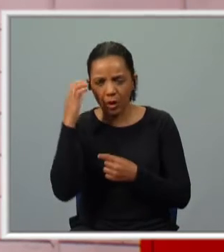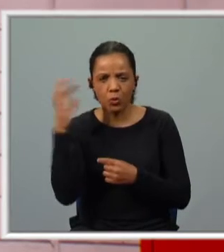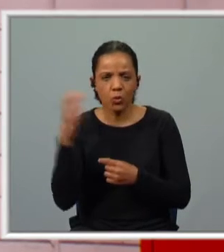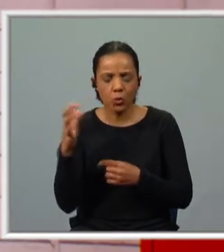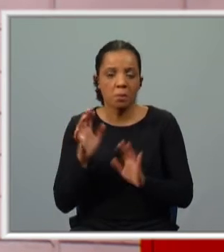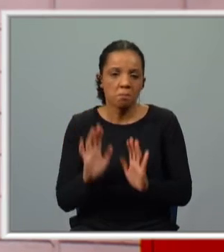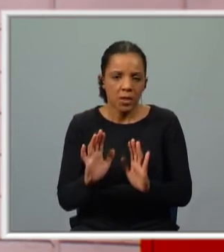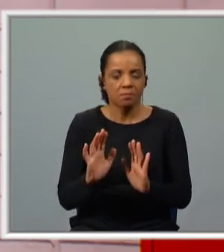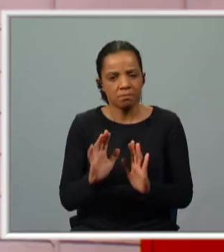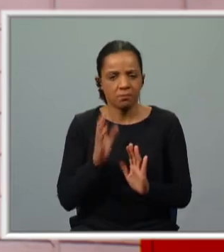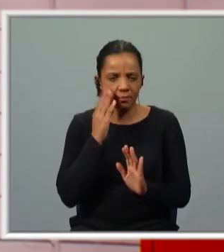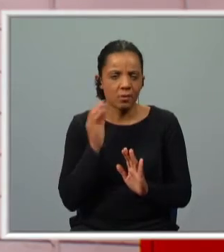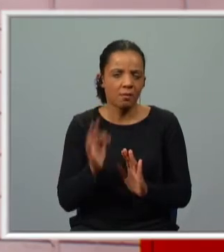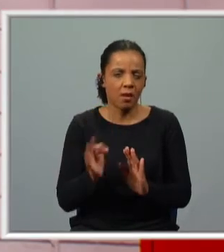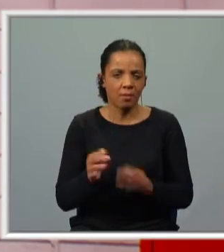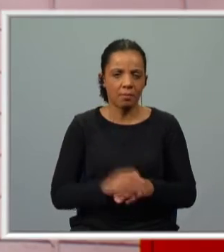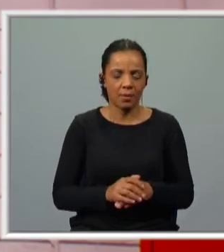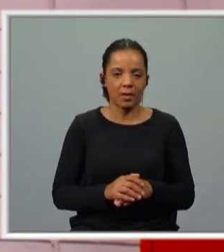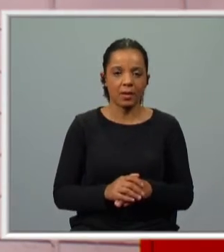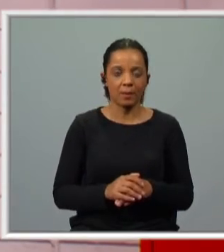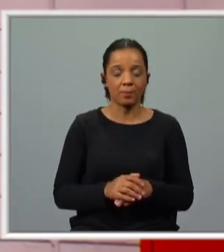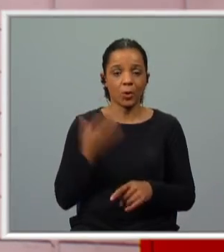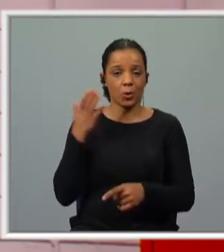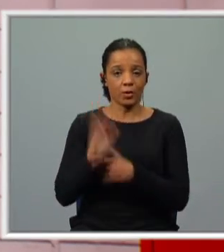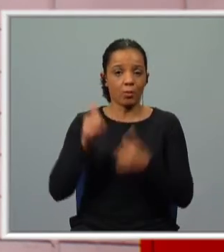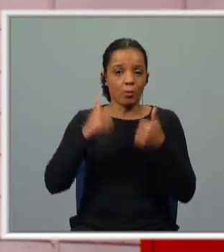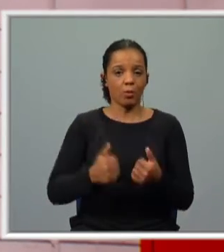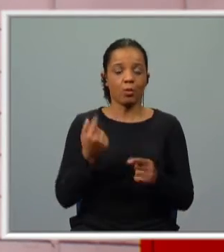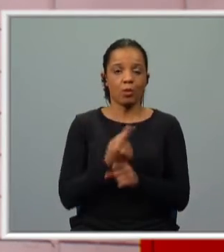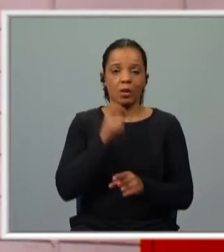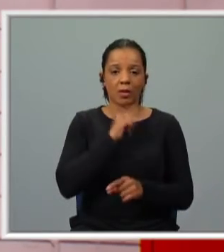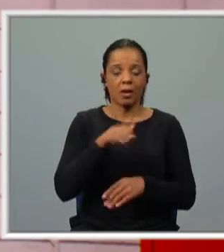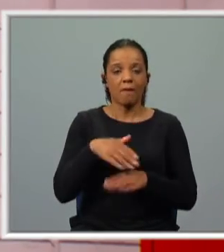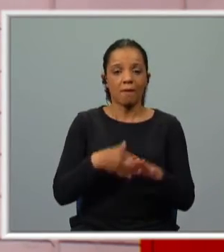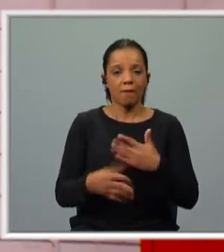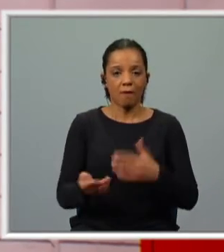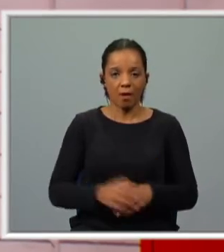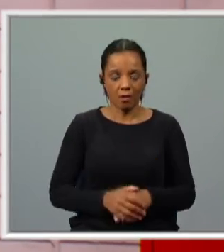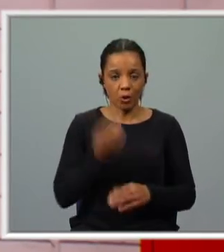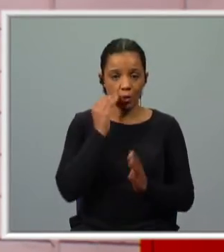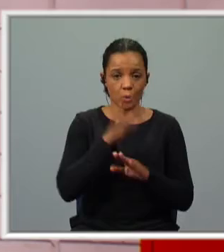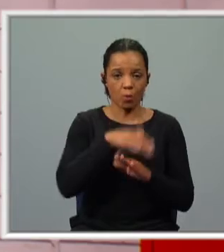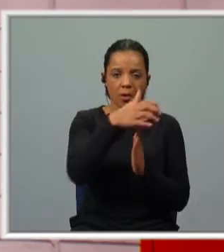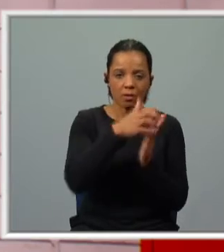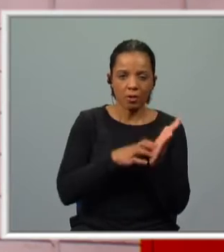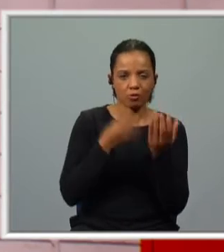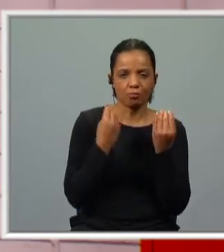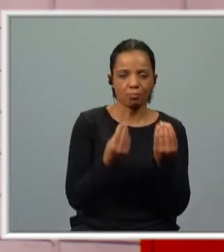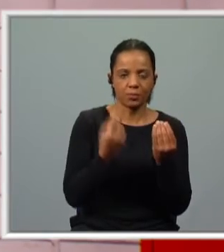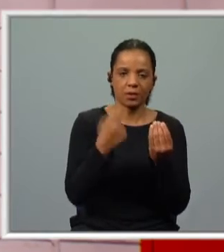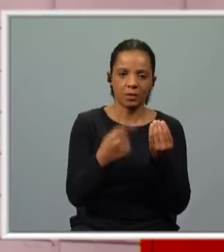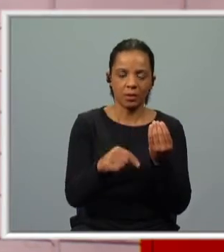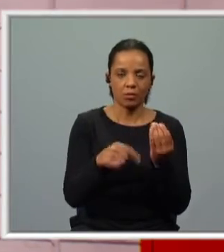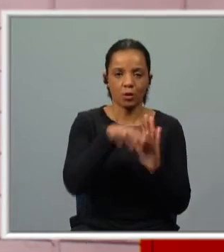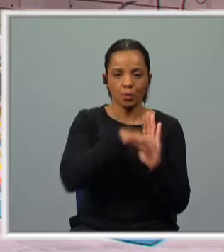som, mas eu acho que vale a pena, é um bom exemplo de coisas que se podem fazer a partir dos textos, das belíssimas obras que nós temos